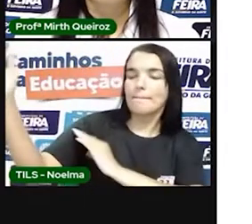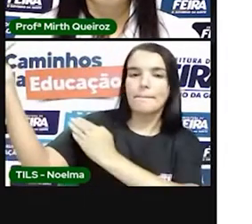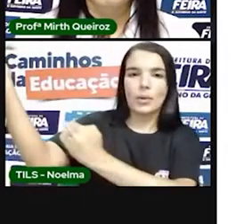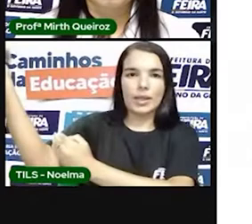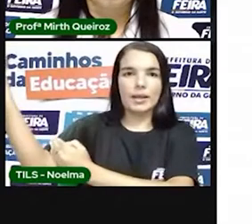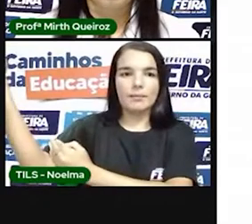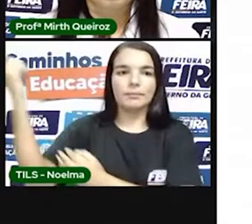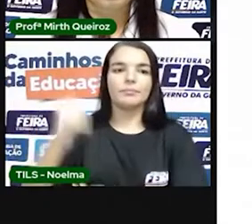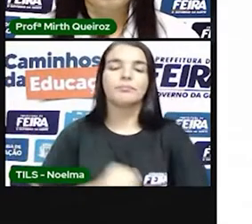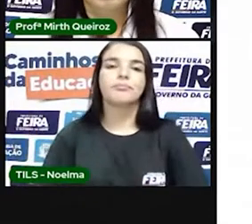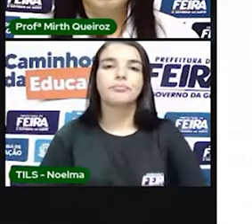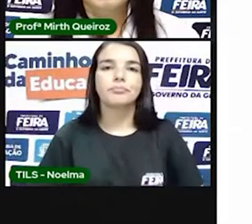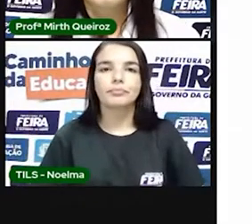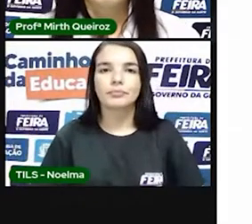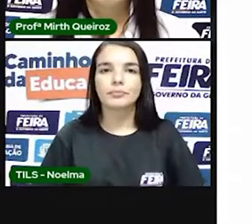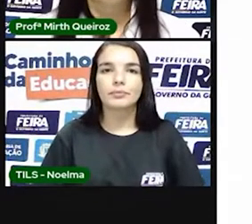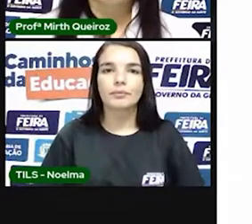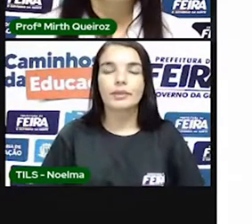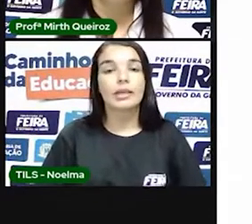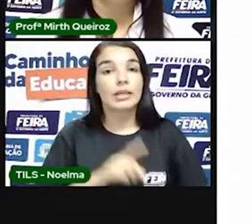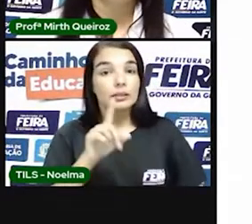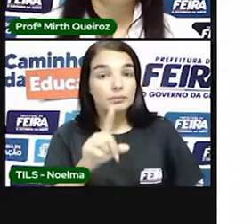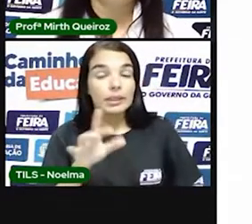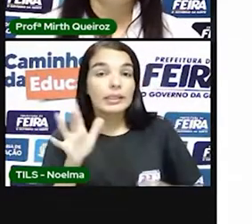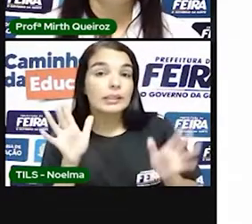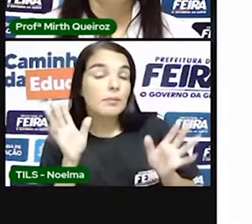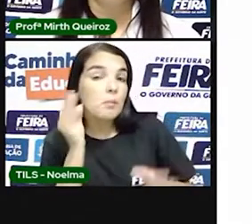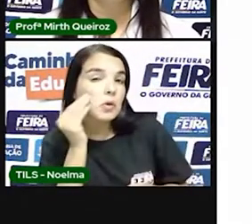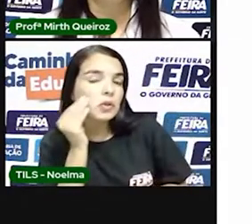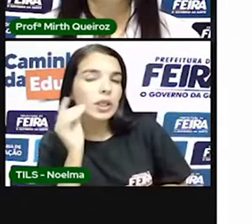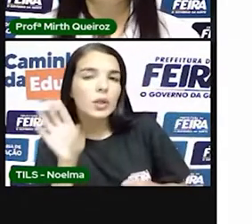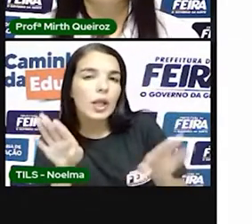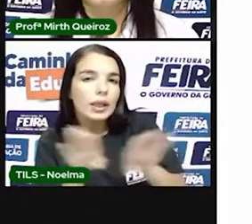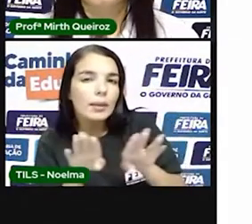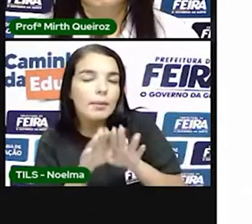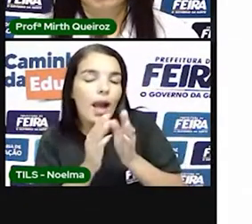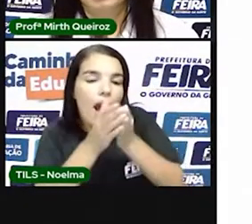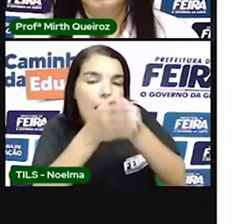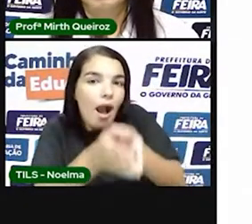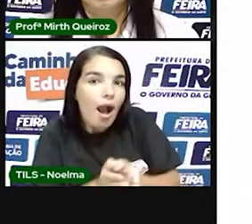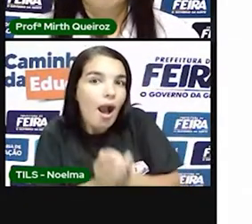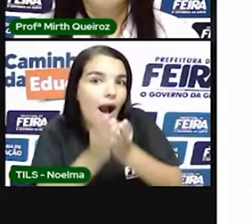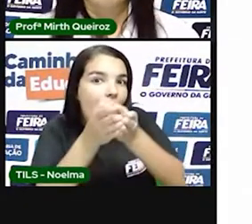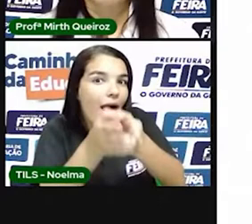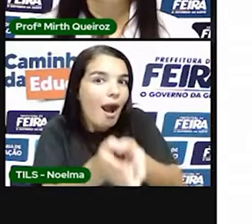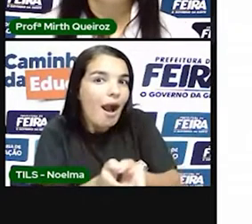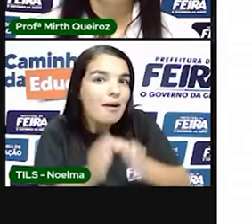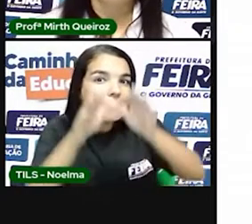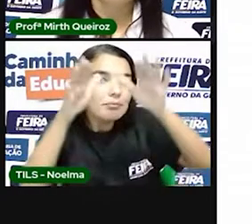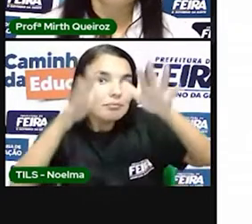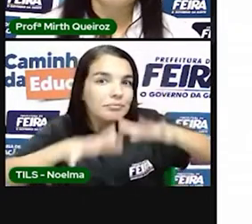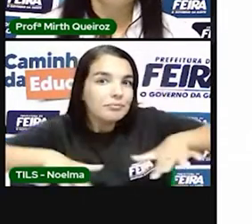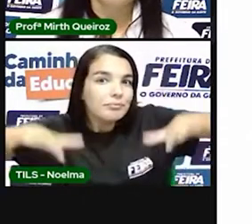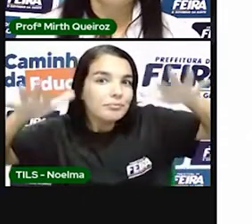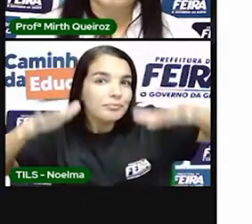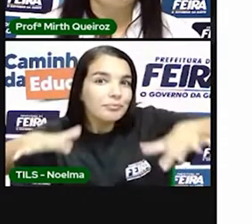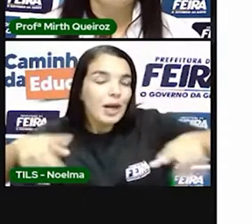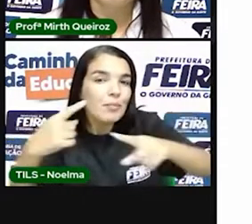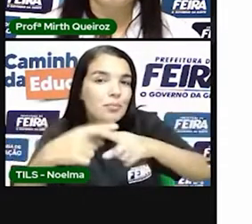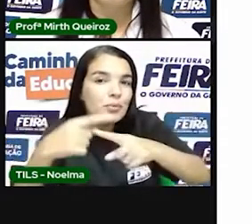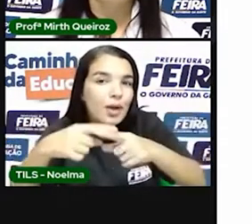mais poder. Se destacando também nas grandes navegações, por causa da posição